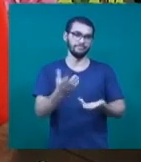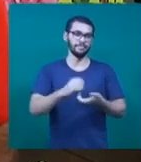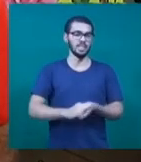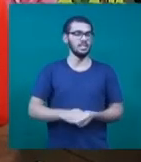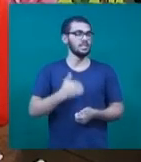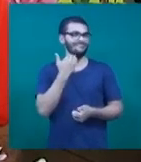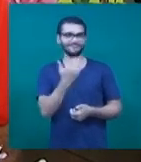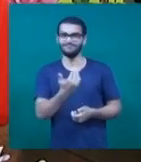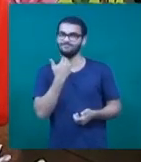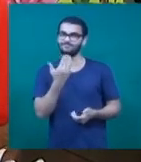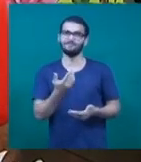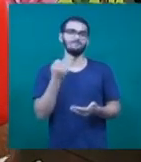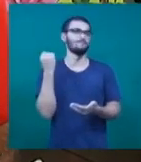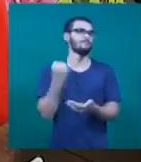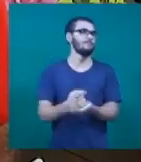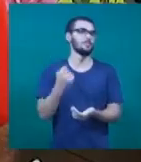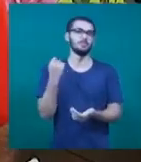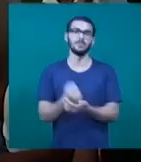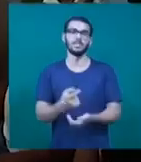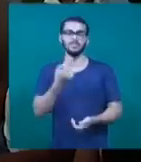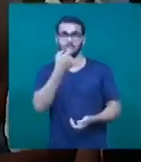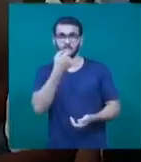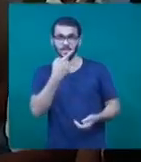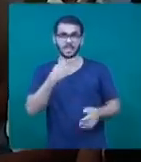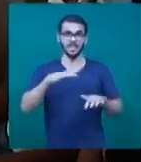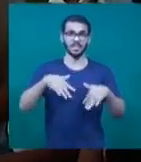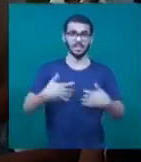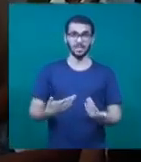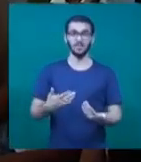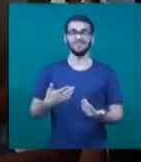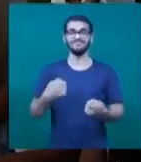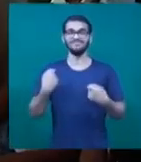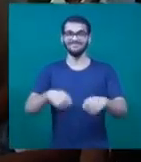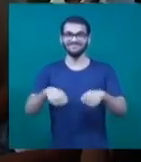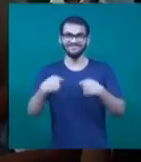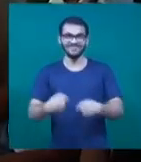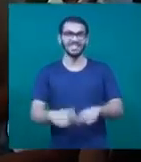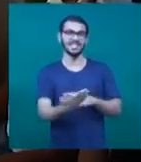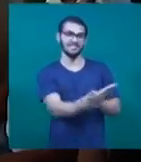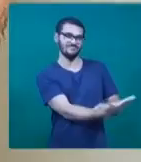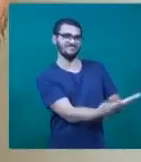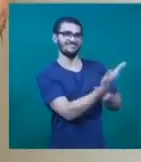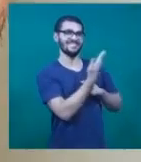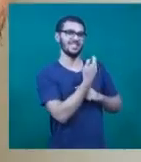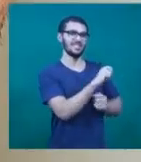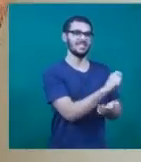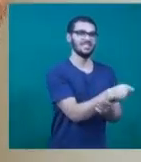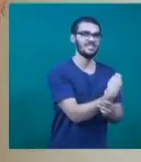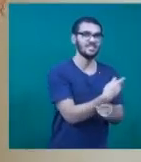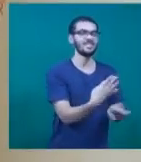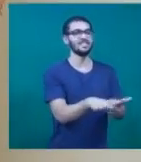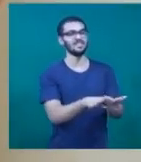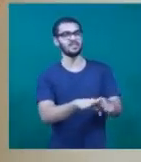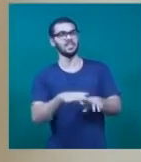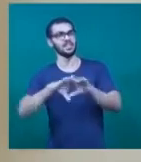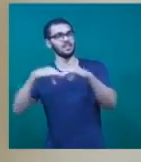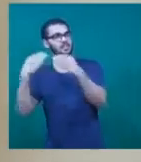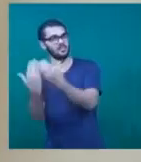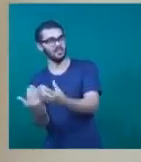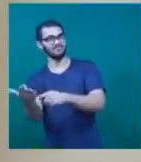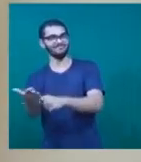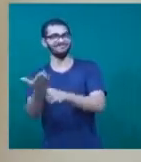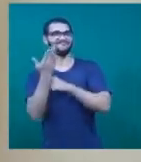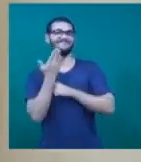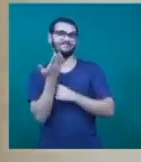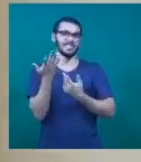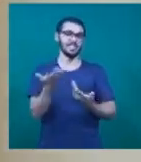condição financeira para comprar o medicamento. Contam com a ajuda da Associação do Câncer e da população para conseguirem o